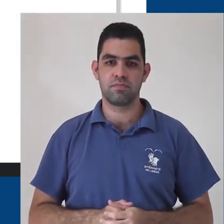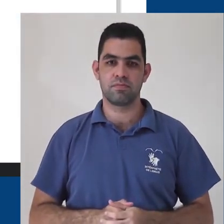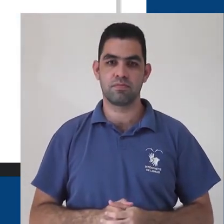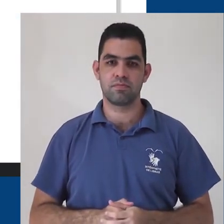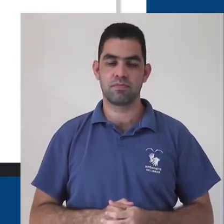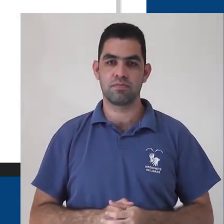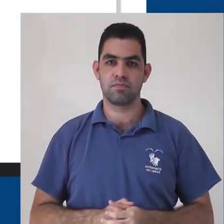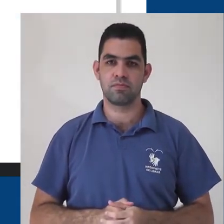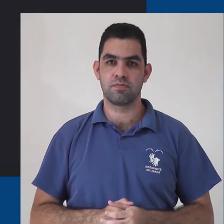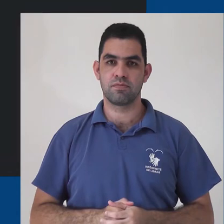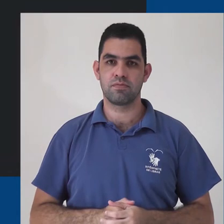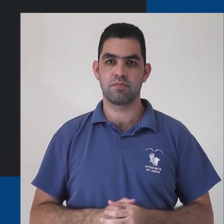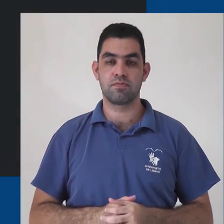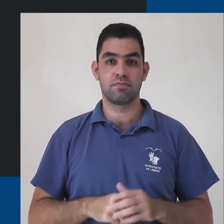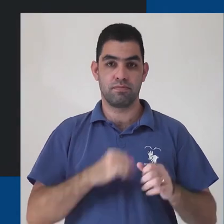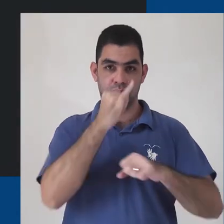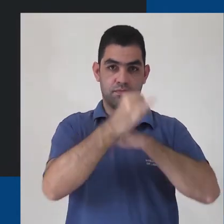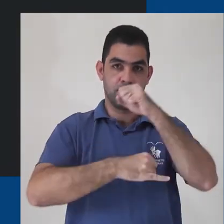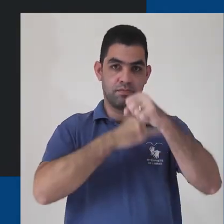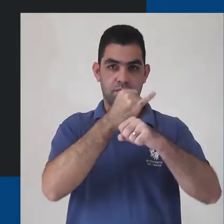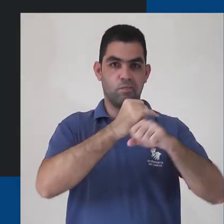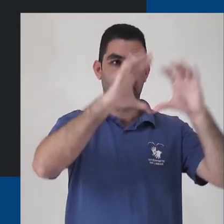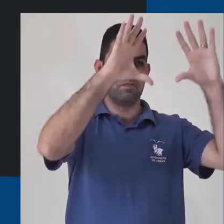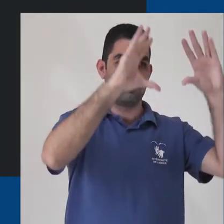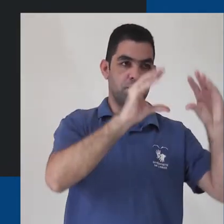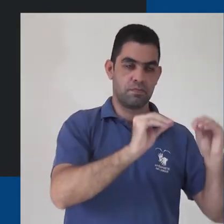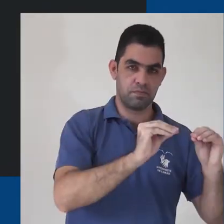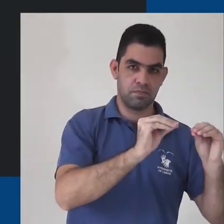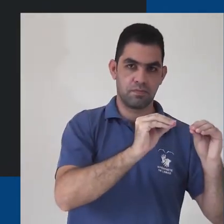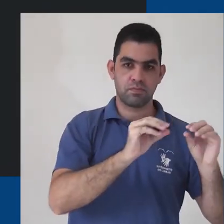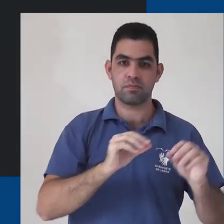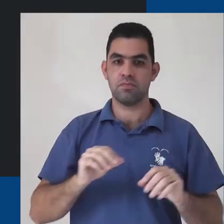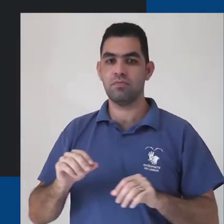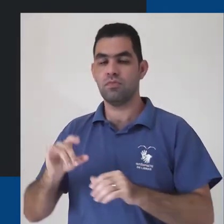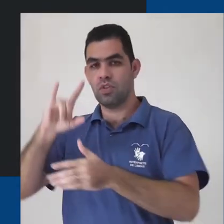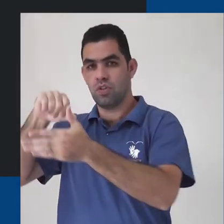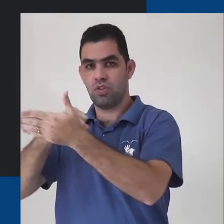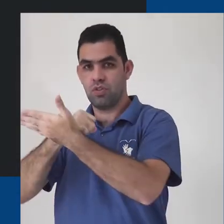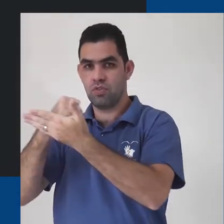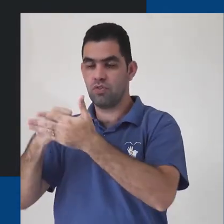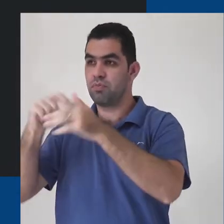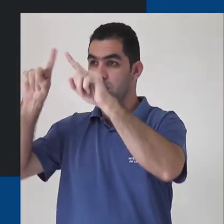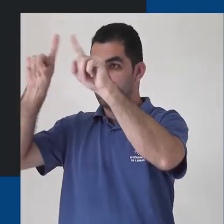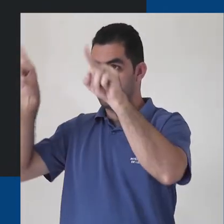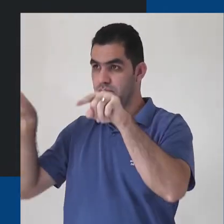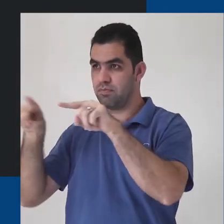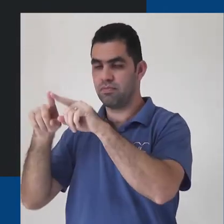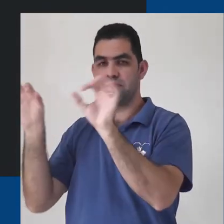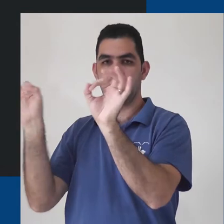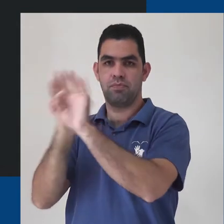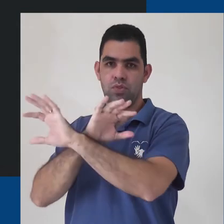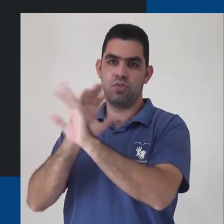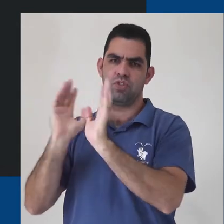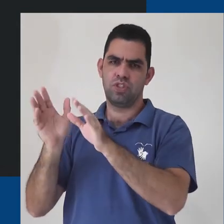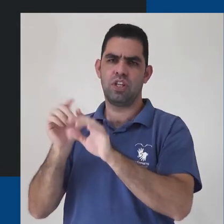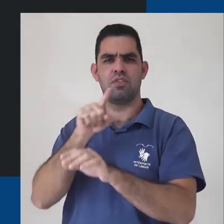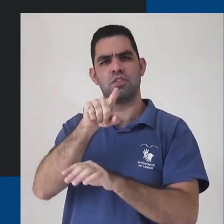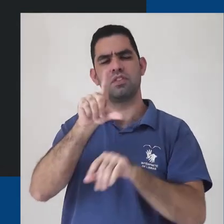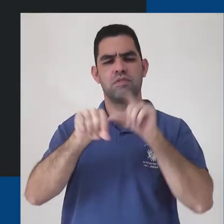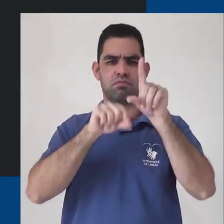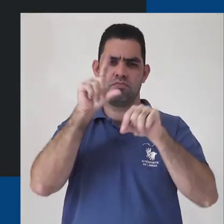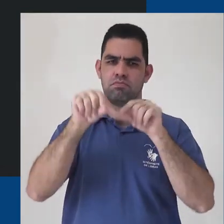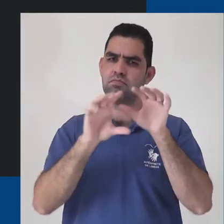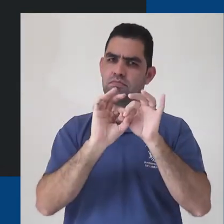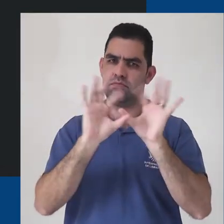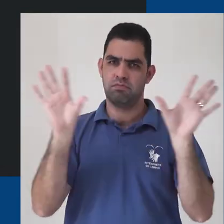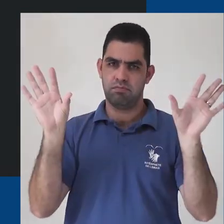Vou minimizar meu navegador e vou utilizar estes arquivos que já deixei separado na minha área de trabalho, mas você pode utilizar de qualquer pasta